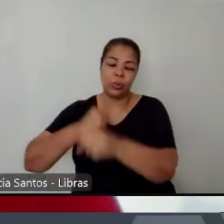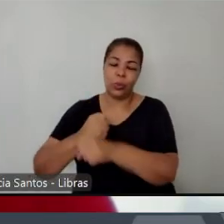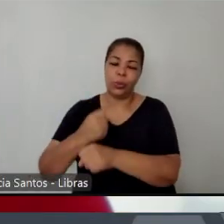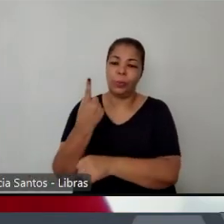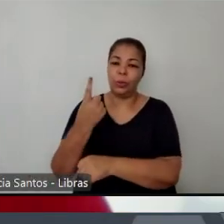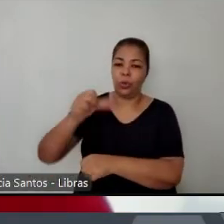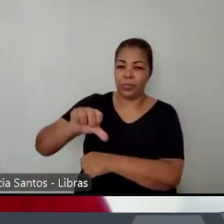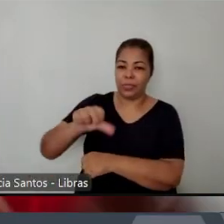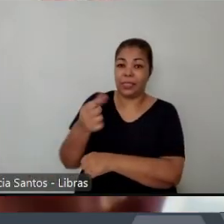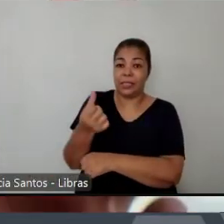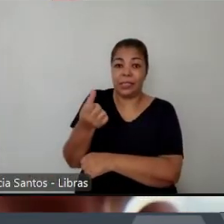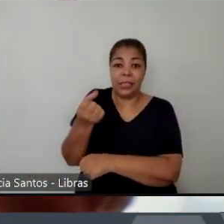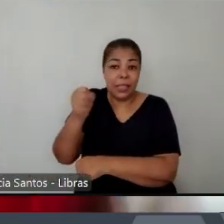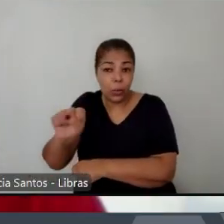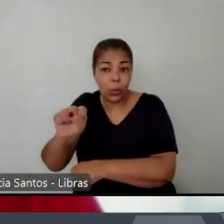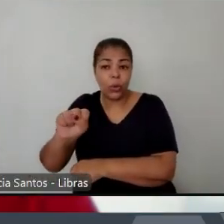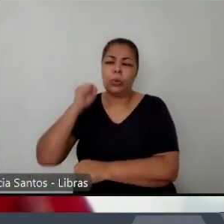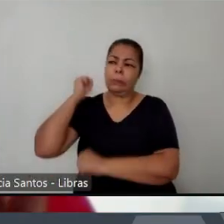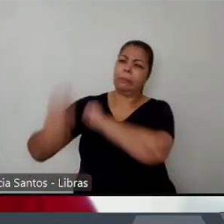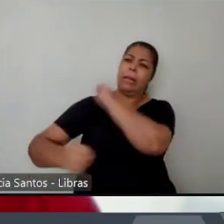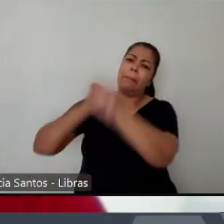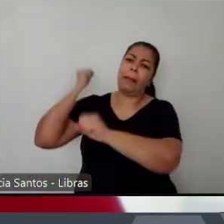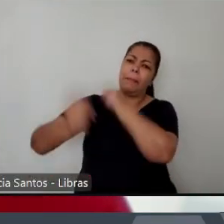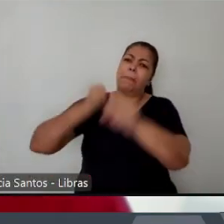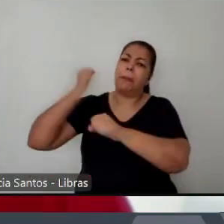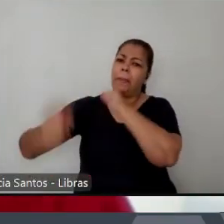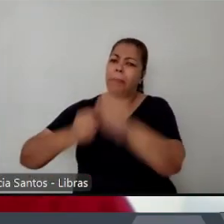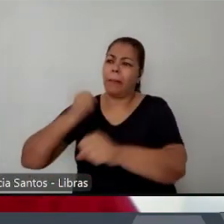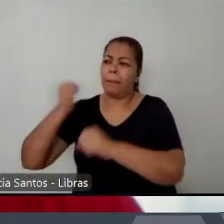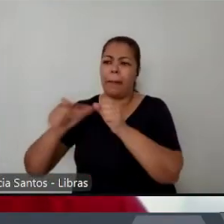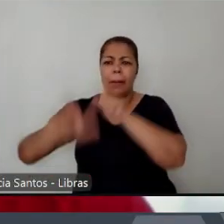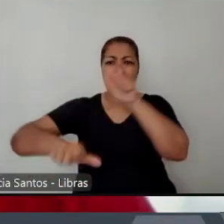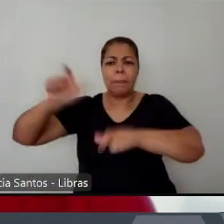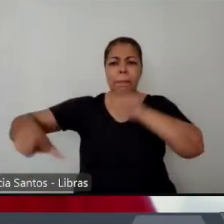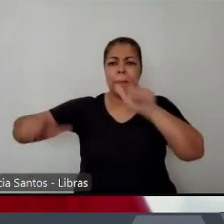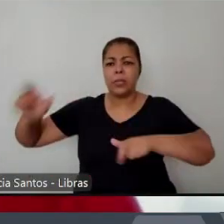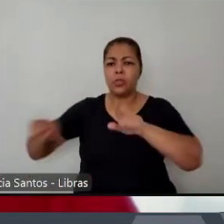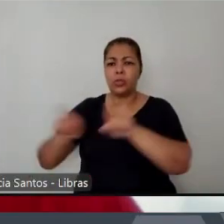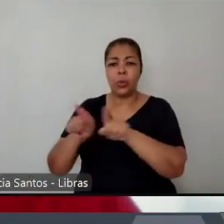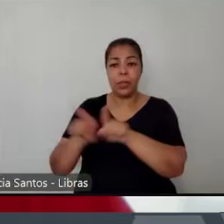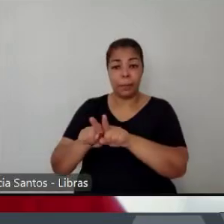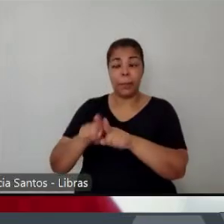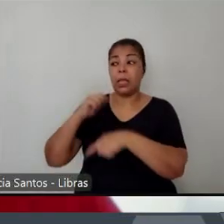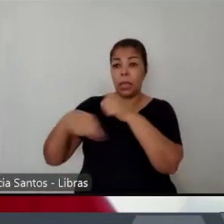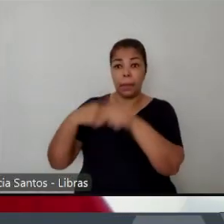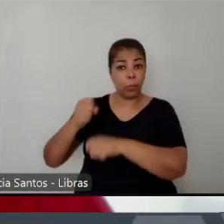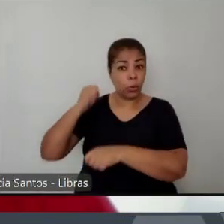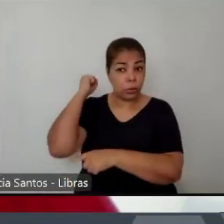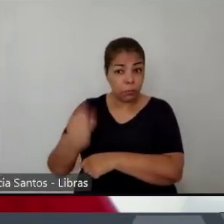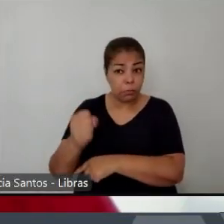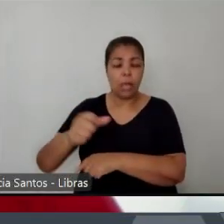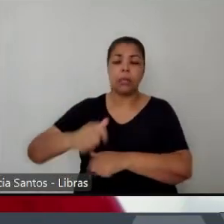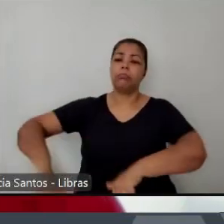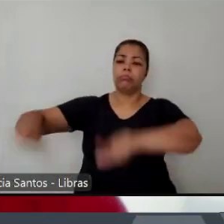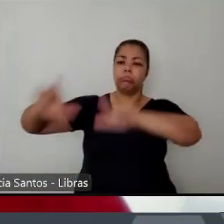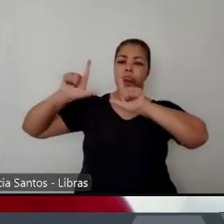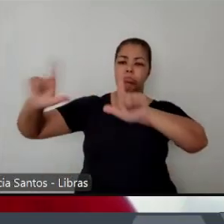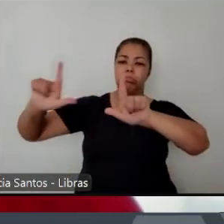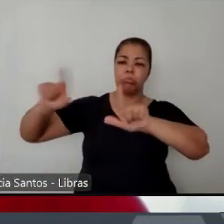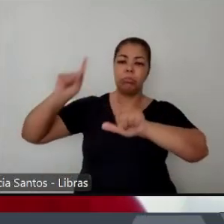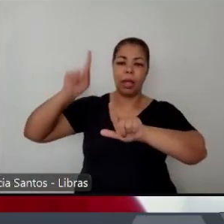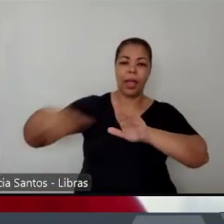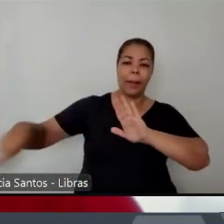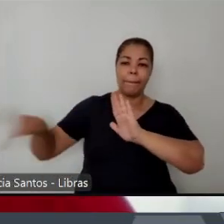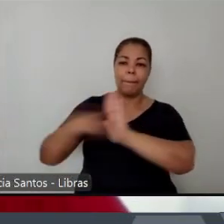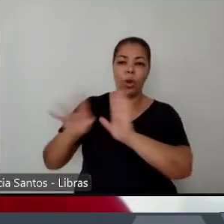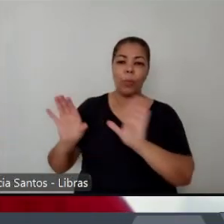matando um monte de gente e, quando eles matavam, eles colocavam cartazes dizendo que tinha sido o Esquadrão da Morte e que